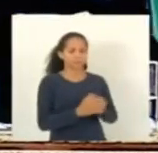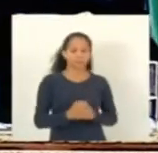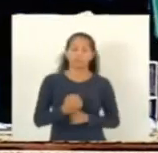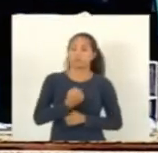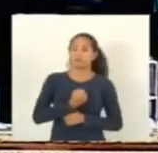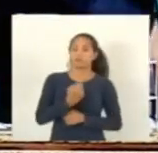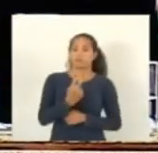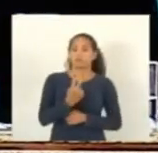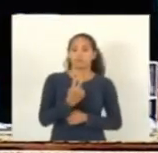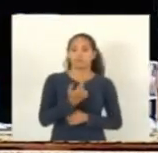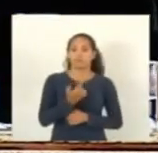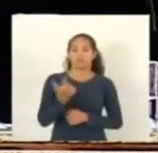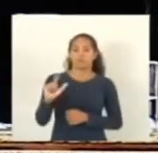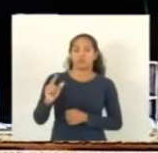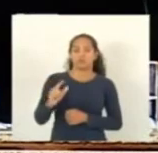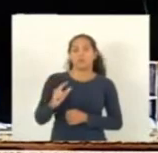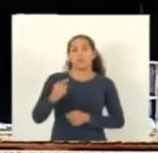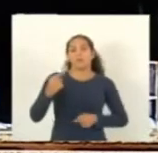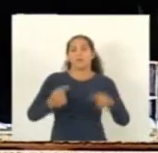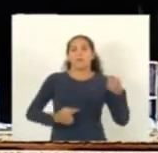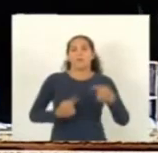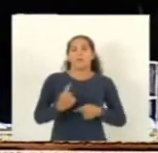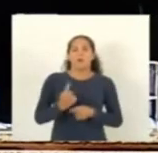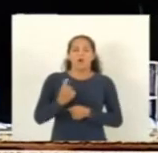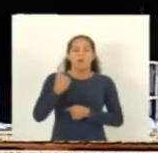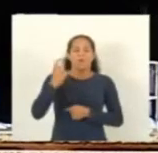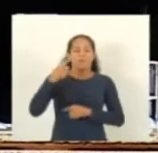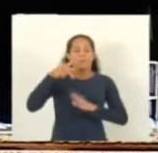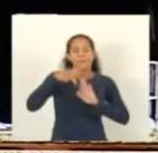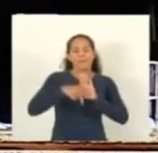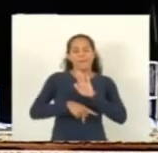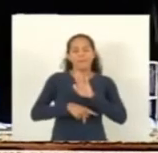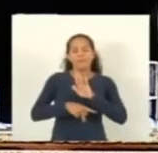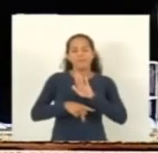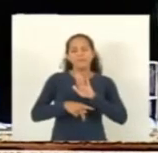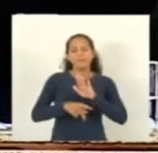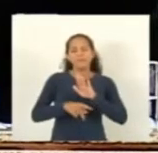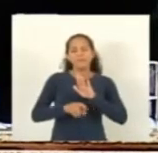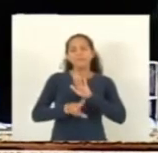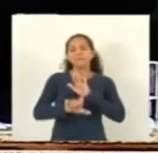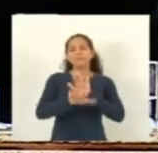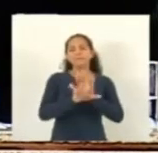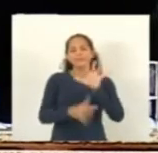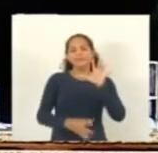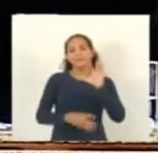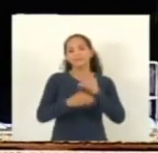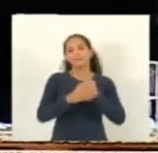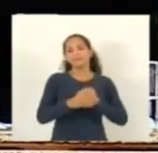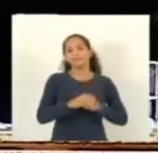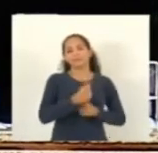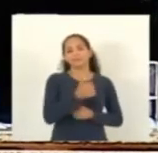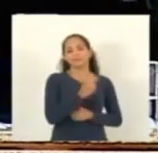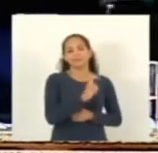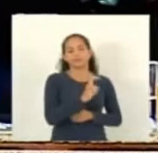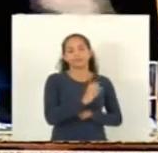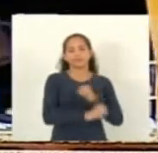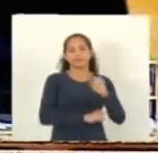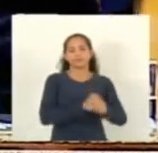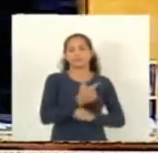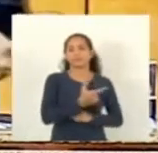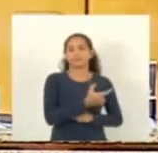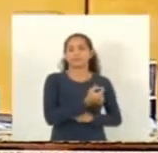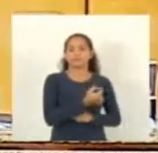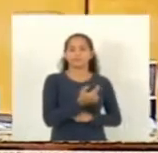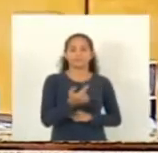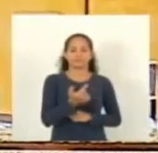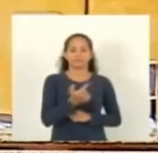Item 2. Próximo item. Discussão única em regime de urgência do projeto de lei complementar 15 de 2022 do deputado Sérgio